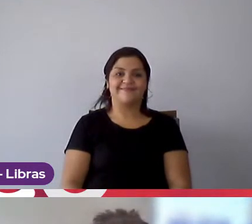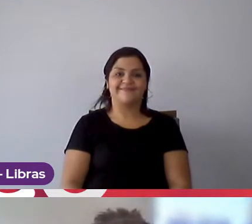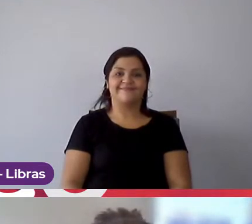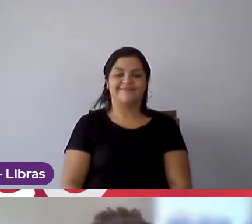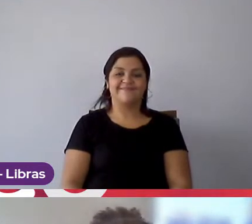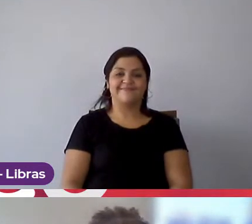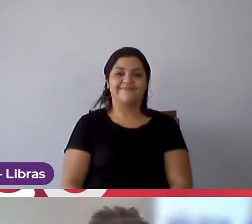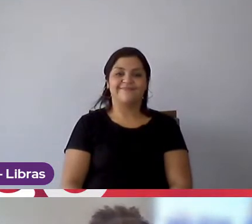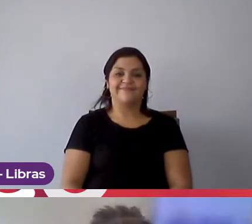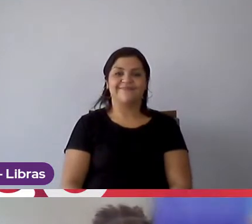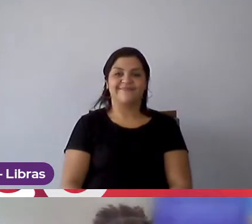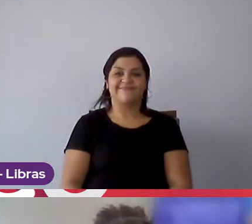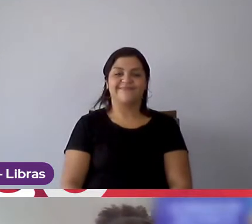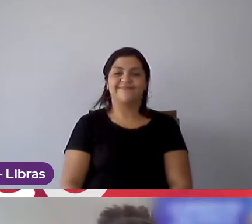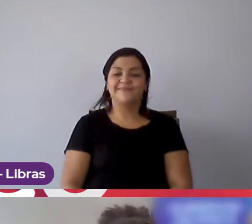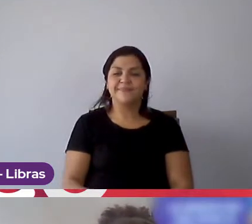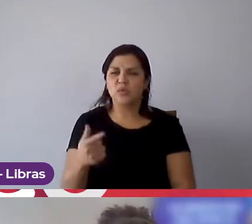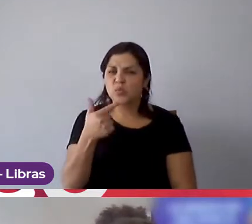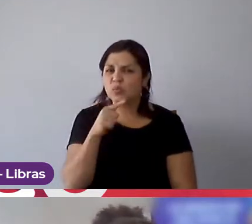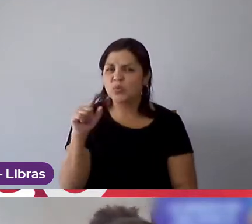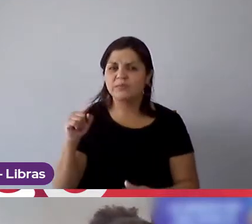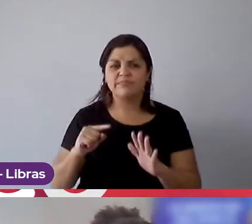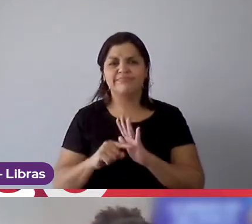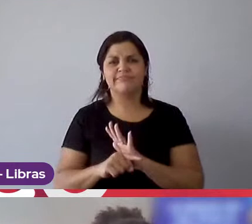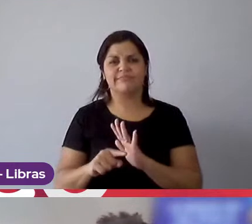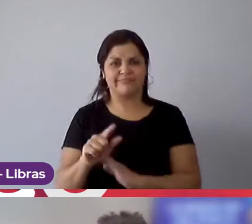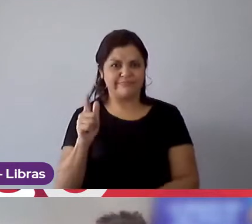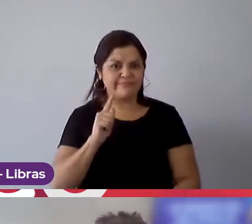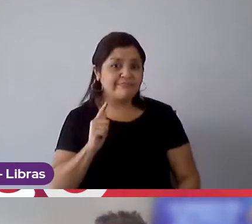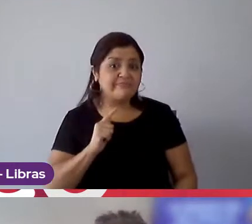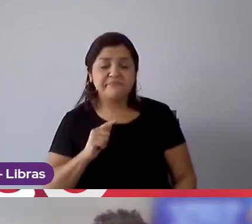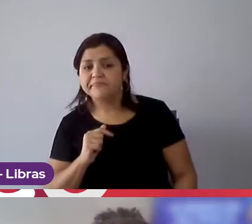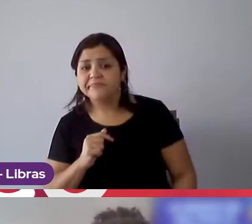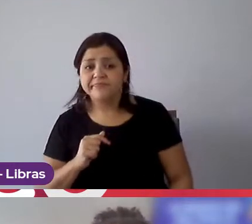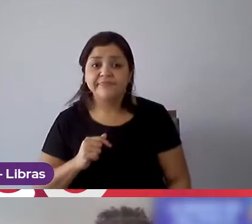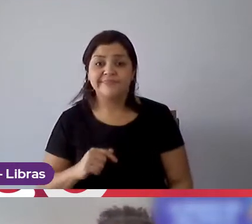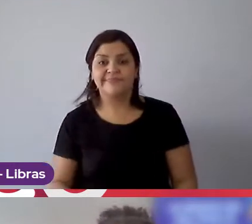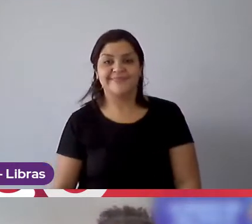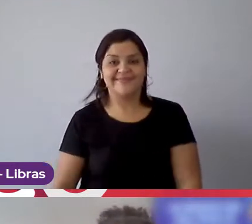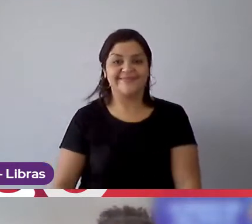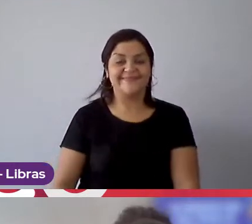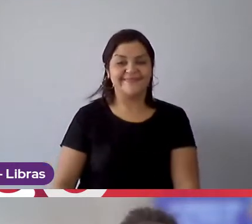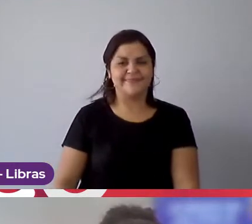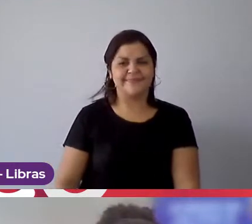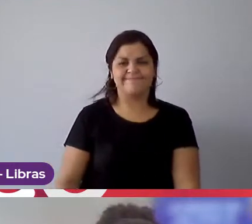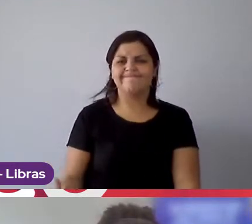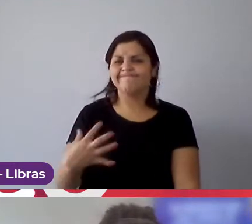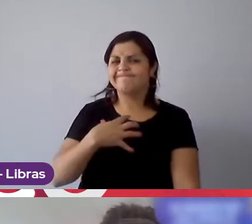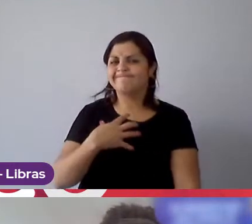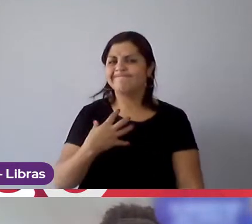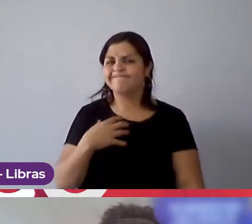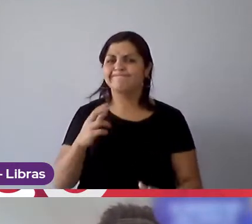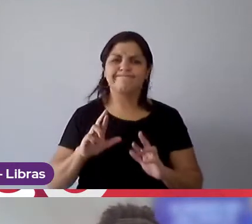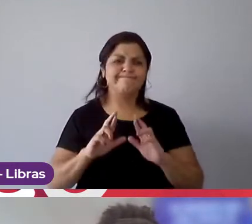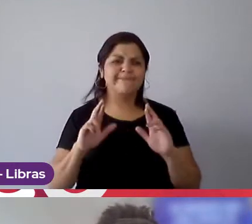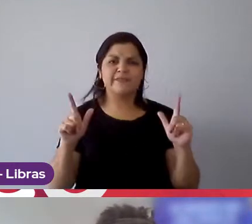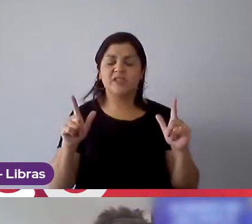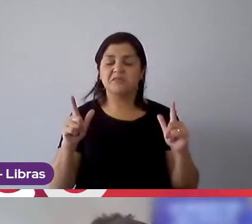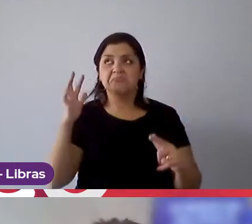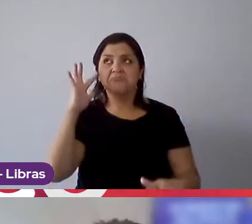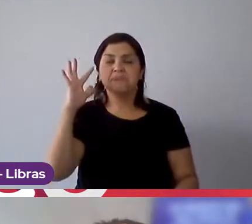E aí tem mais uma pergunta, tem, teve algo que foi diferente do que imaginário?